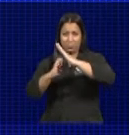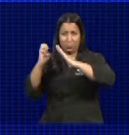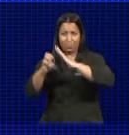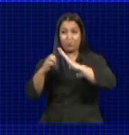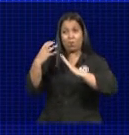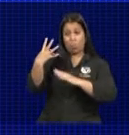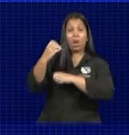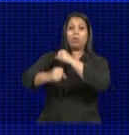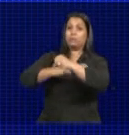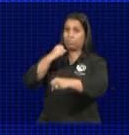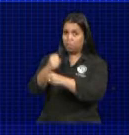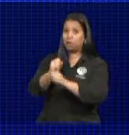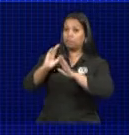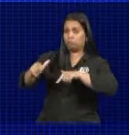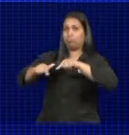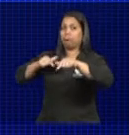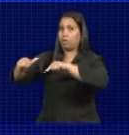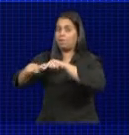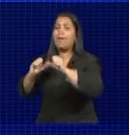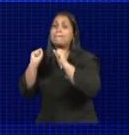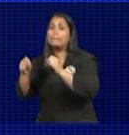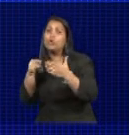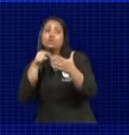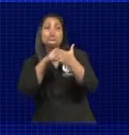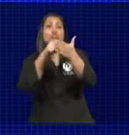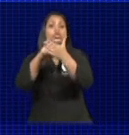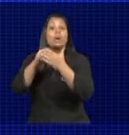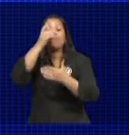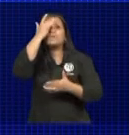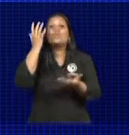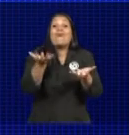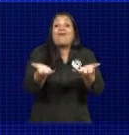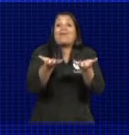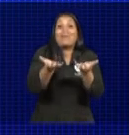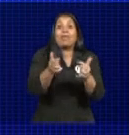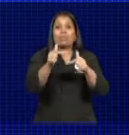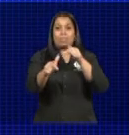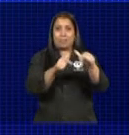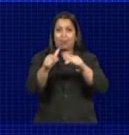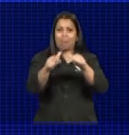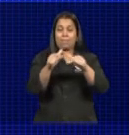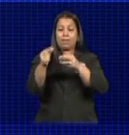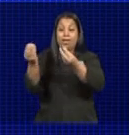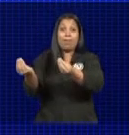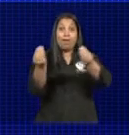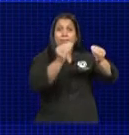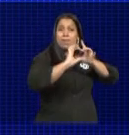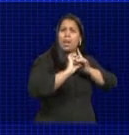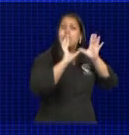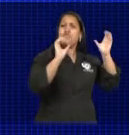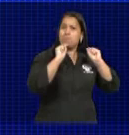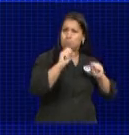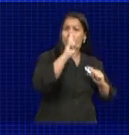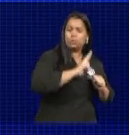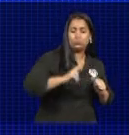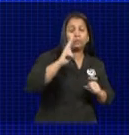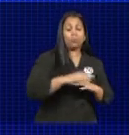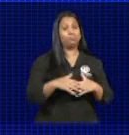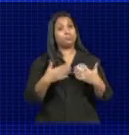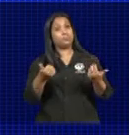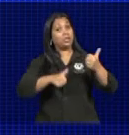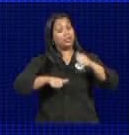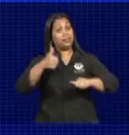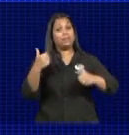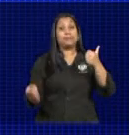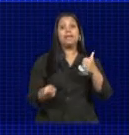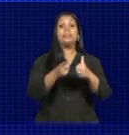no mínimo quatro anos de exercício, a indicação de pessoa interessada para transferência da permissão. A medida foi analisada